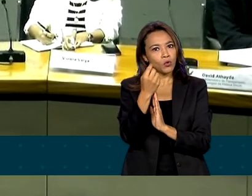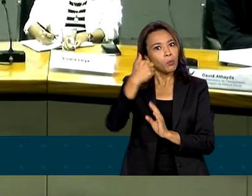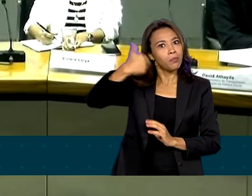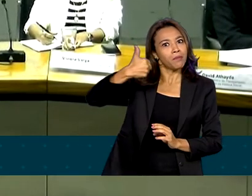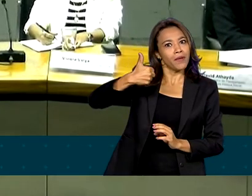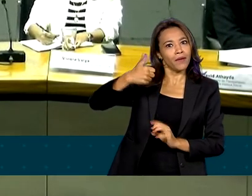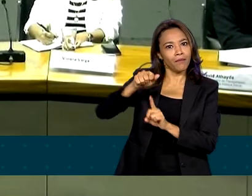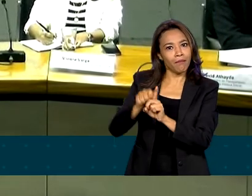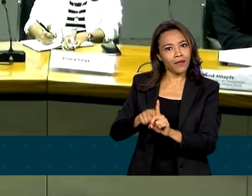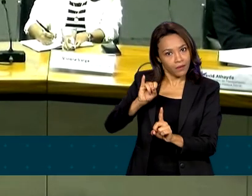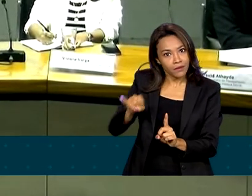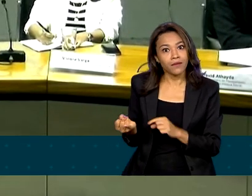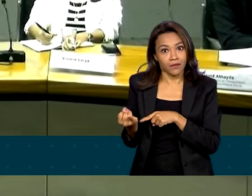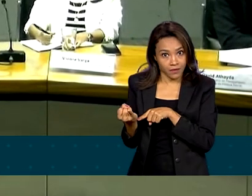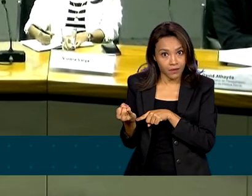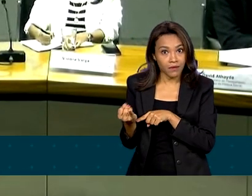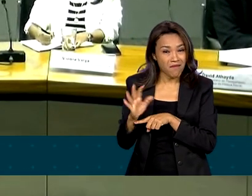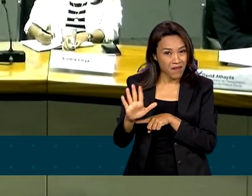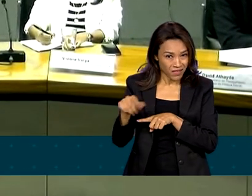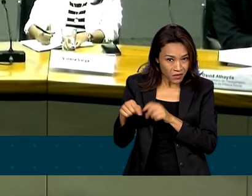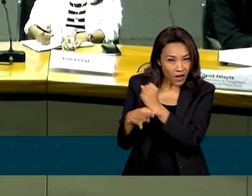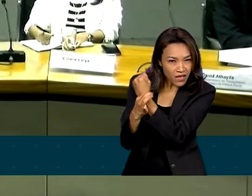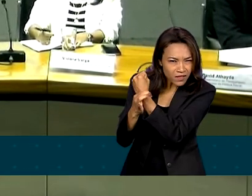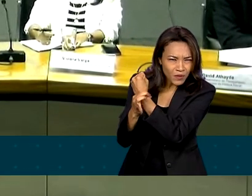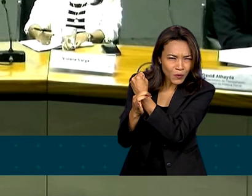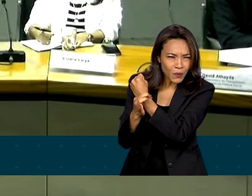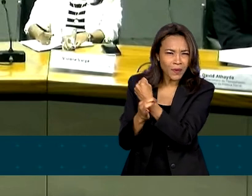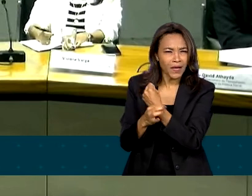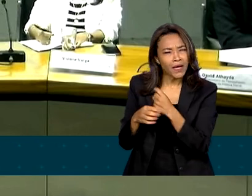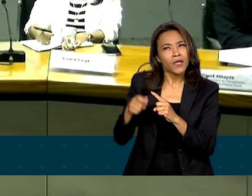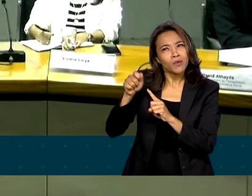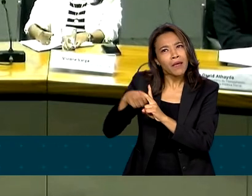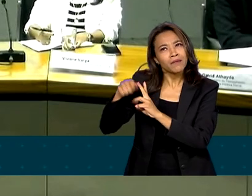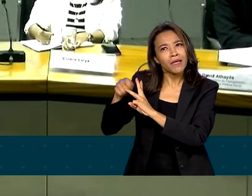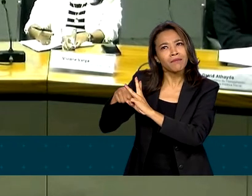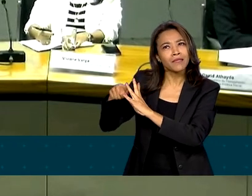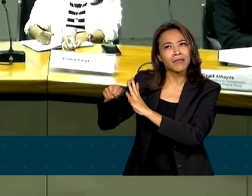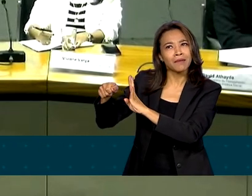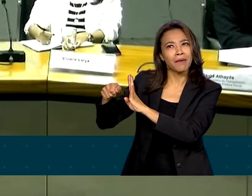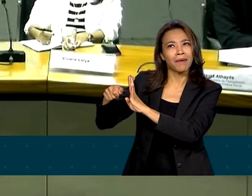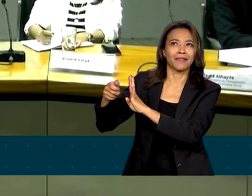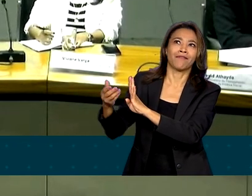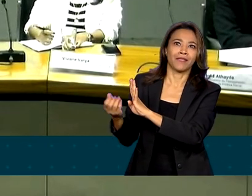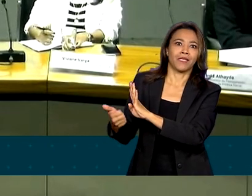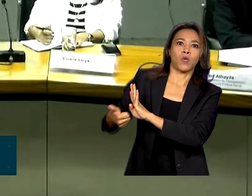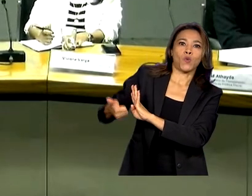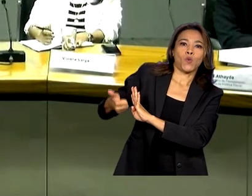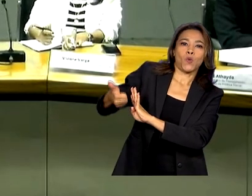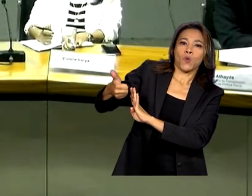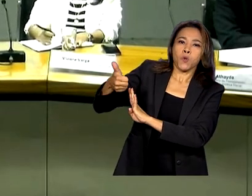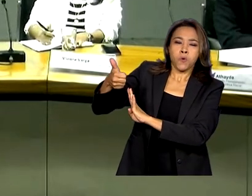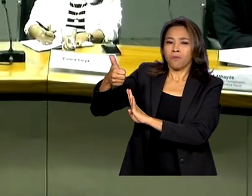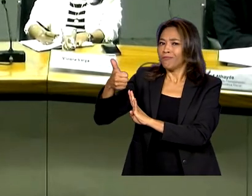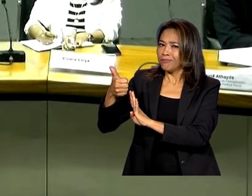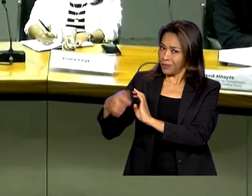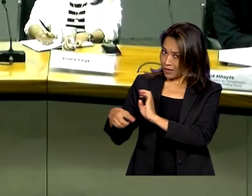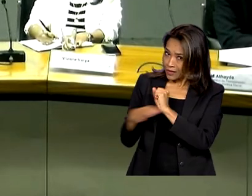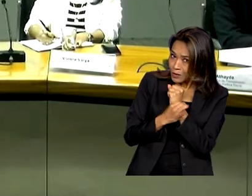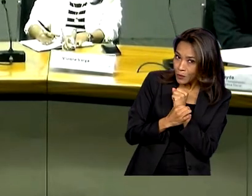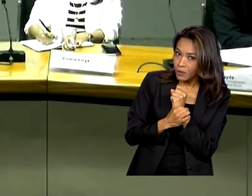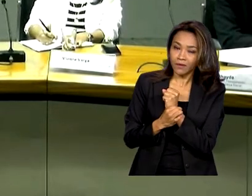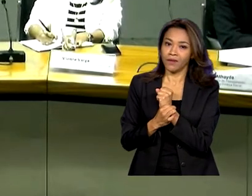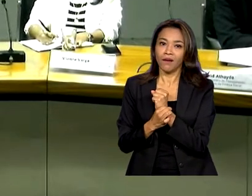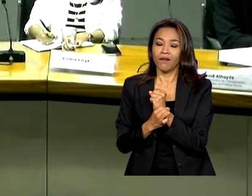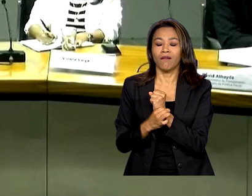mas ela não garante o cumprimento dos 11 meses seguintes e nem são suficientes para cobrir ou